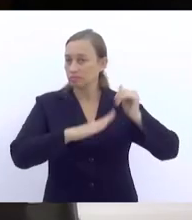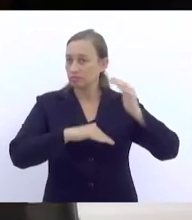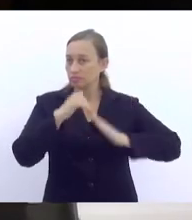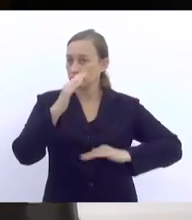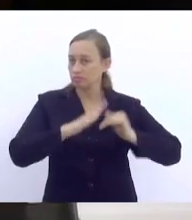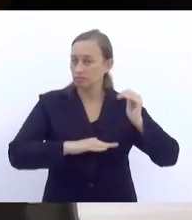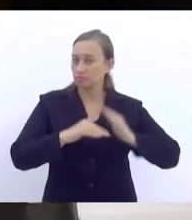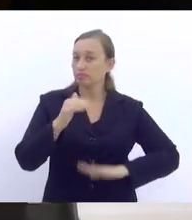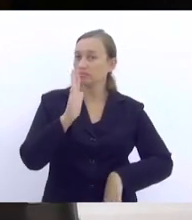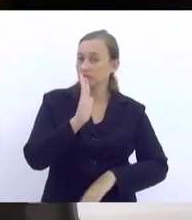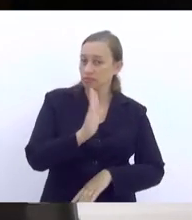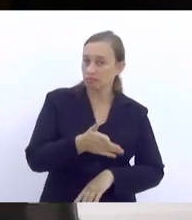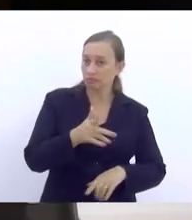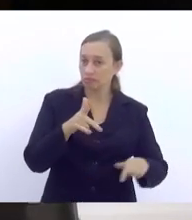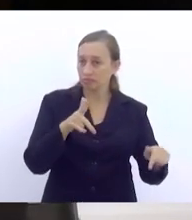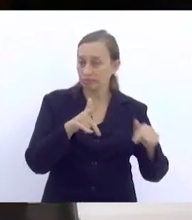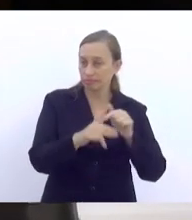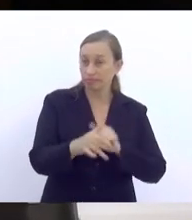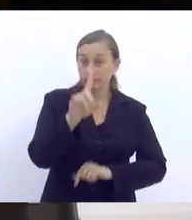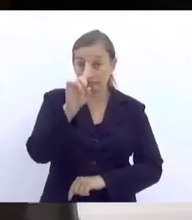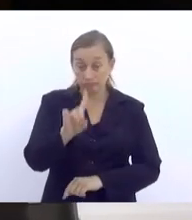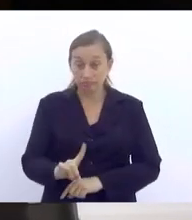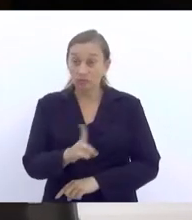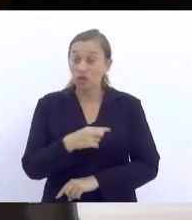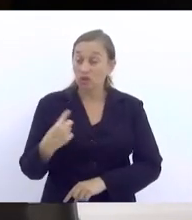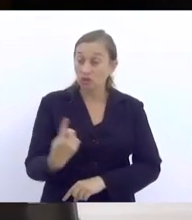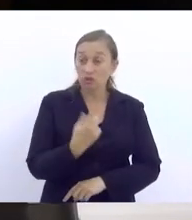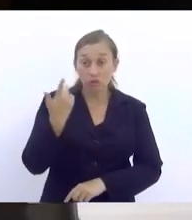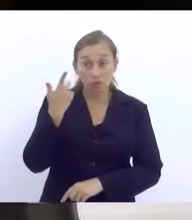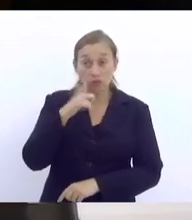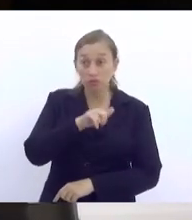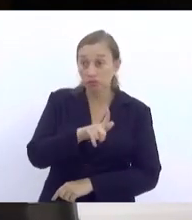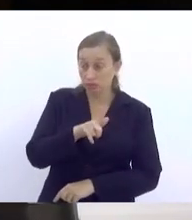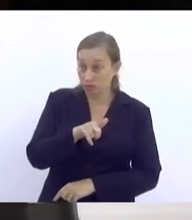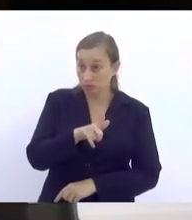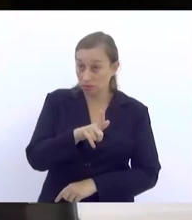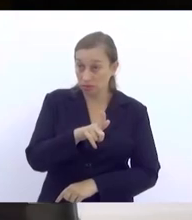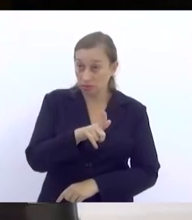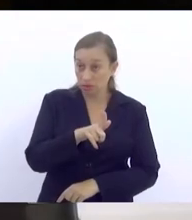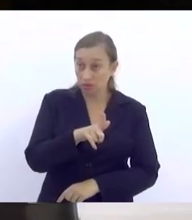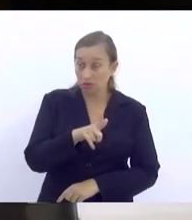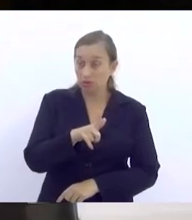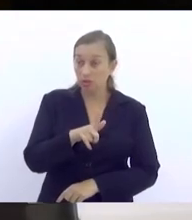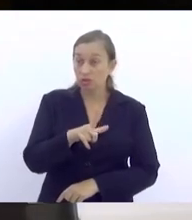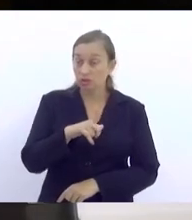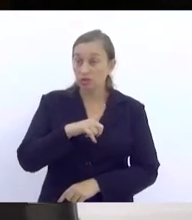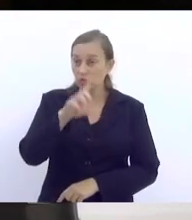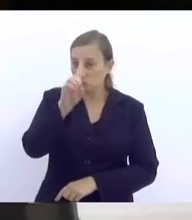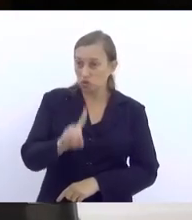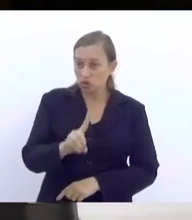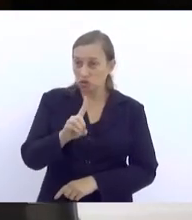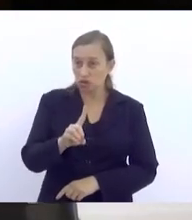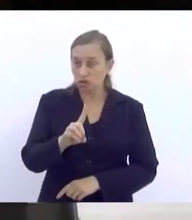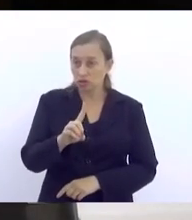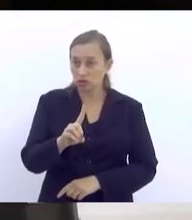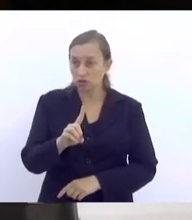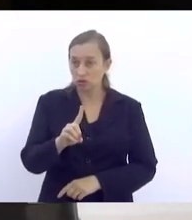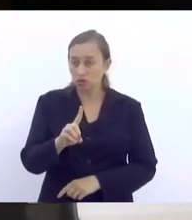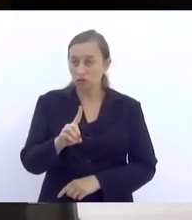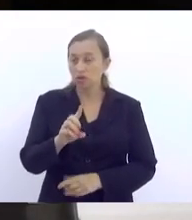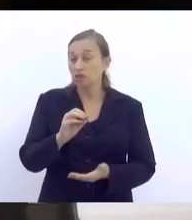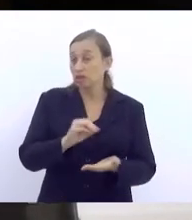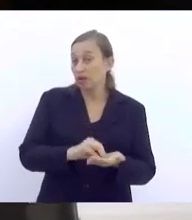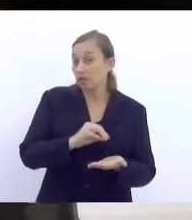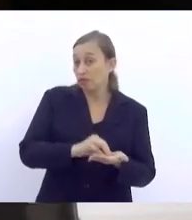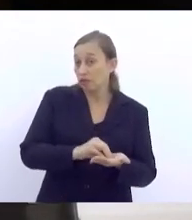violam direitos que nós vamos conseguir a garantia desses direitos, dentre eles, a ausência,